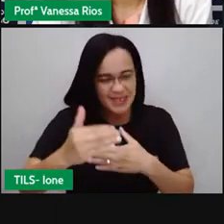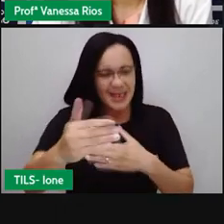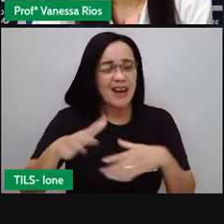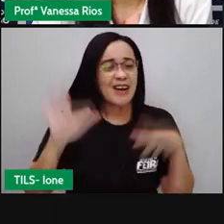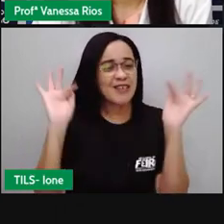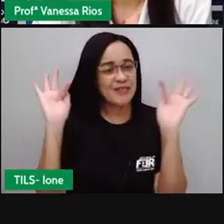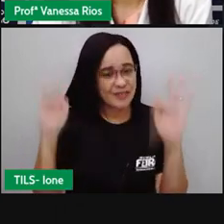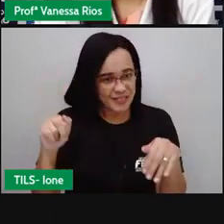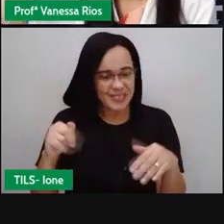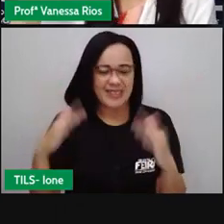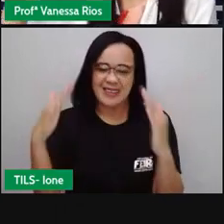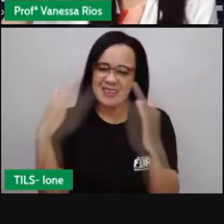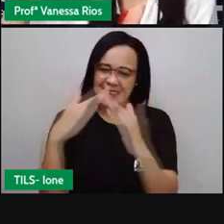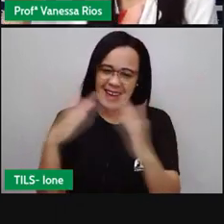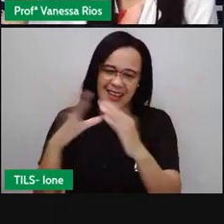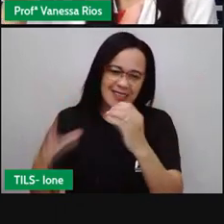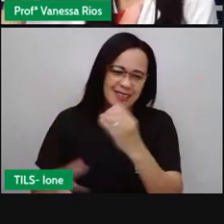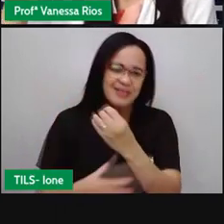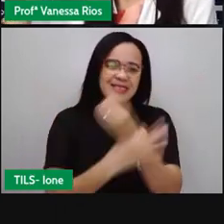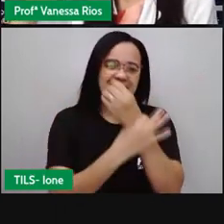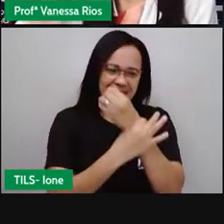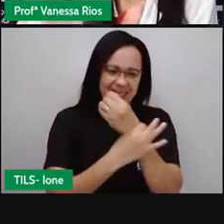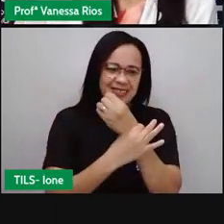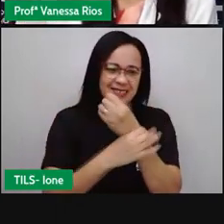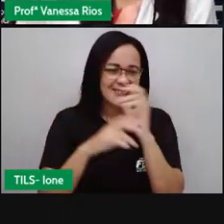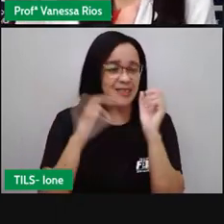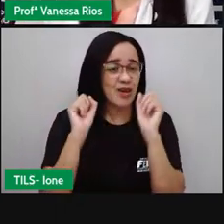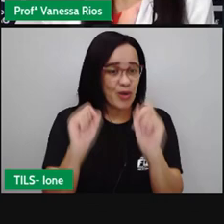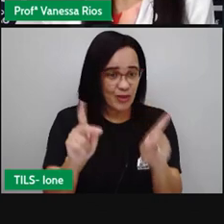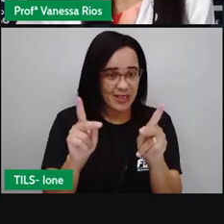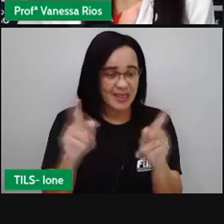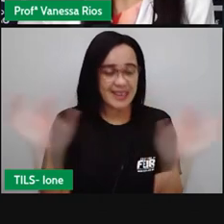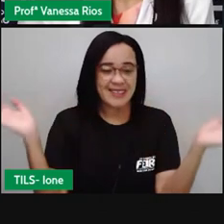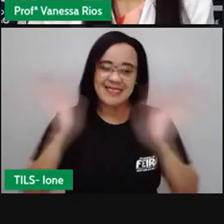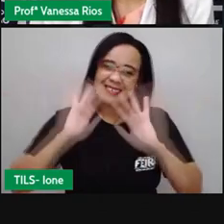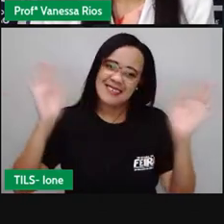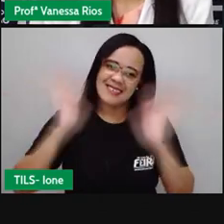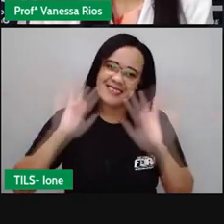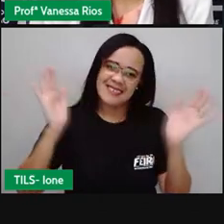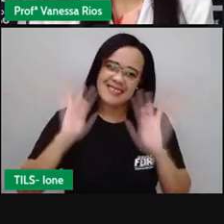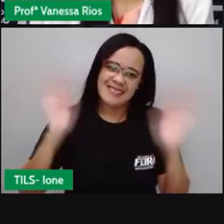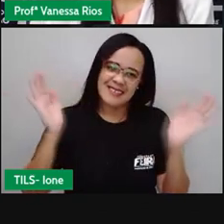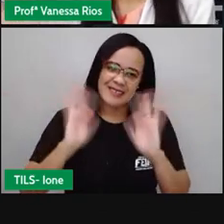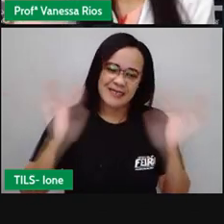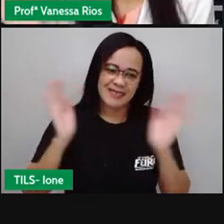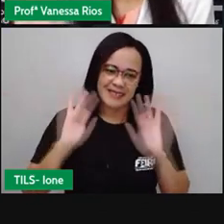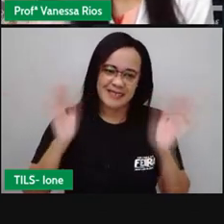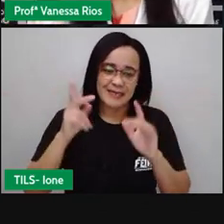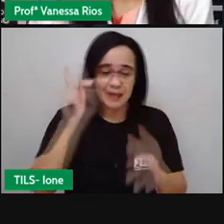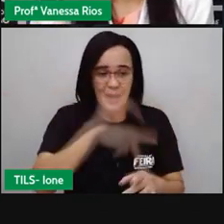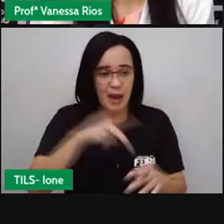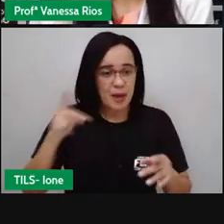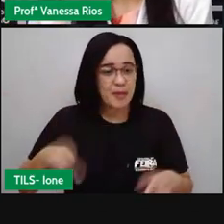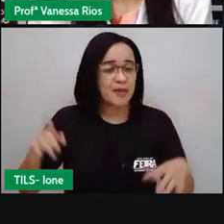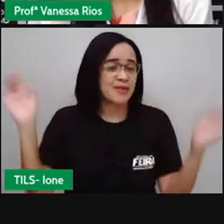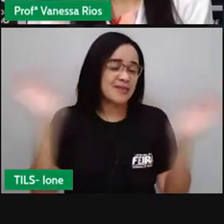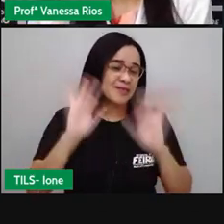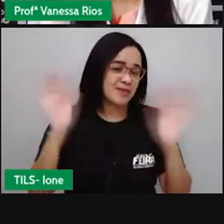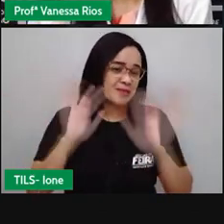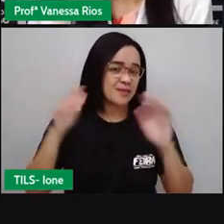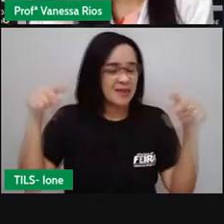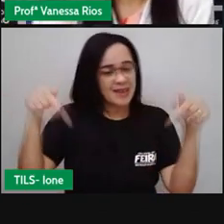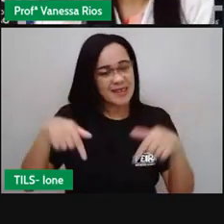com segurança tá bom ó tchau tchau a próxima se despede aqui até um próximo